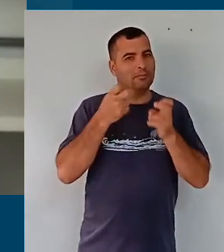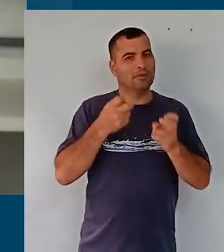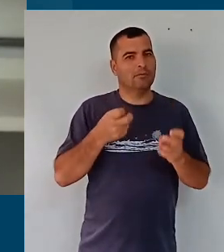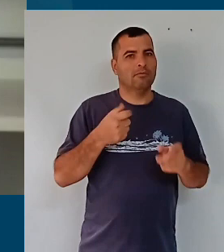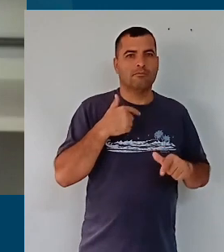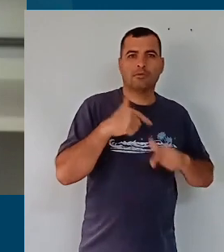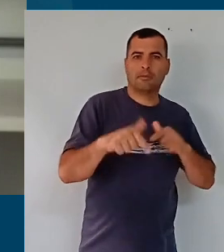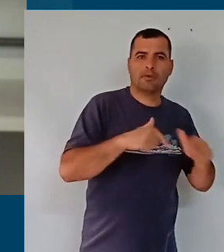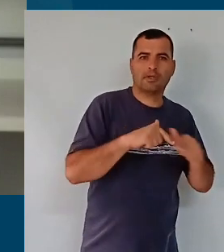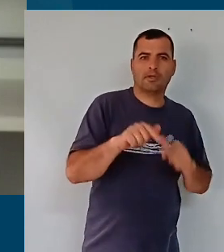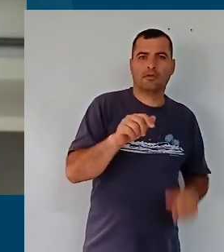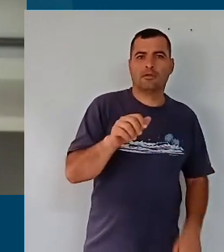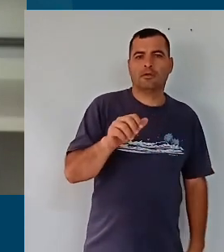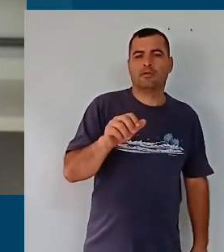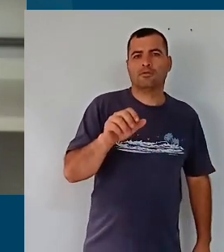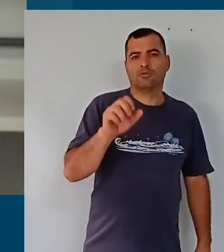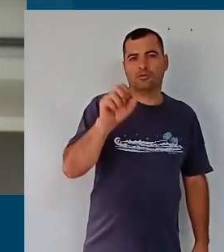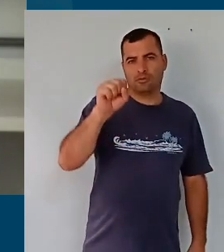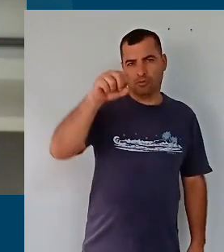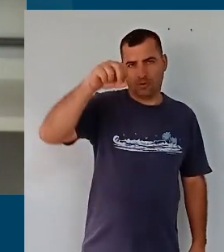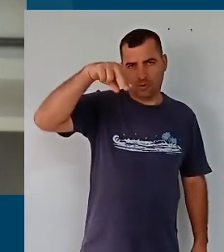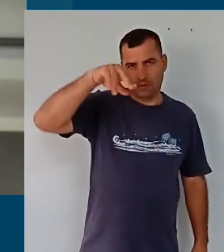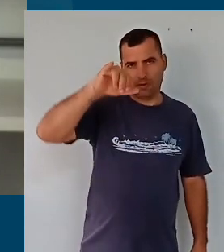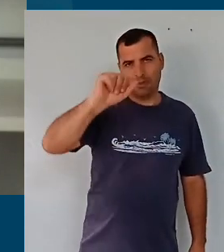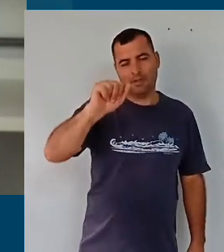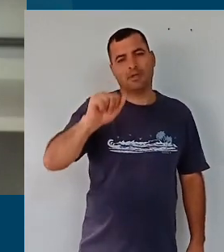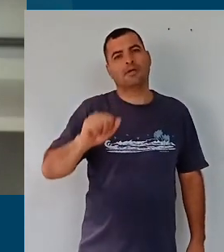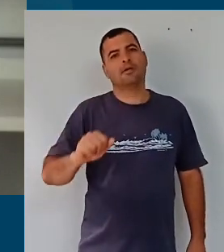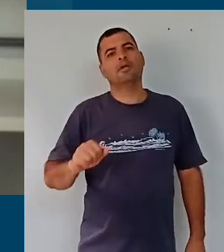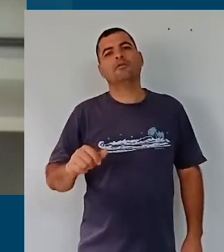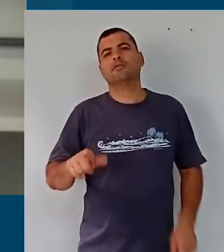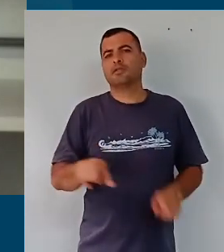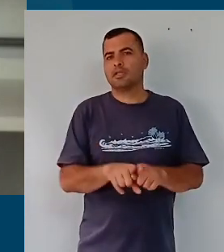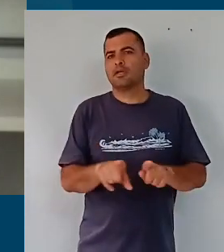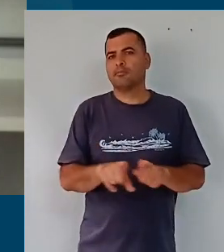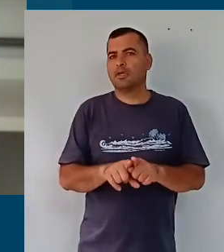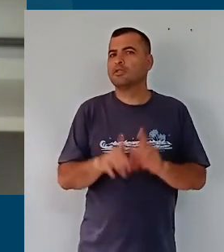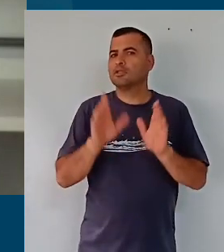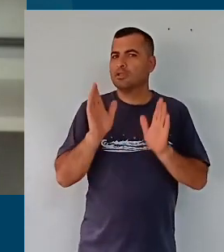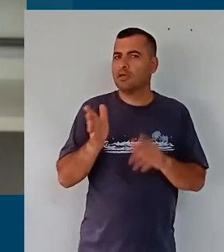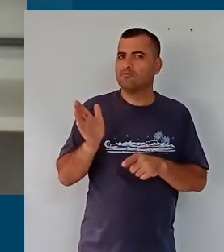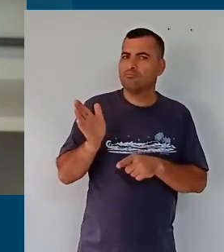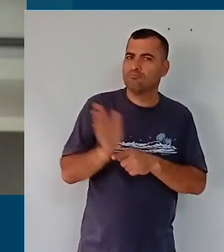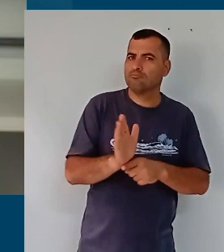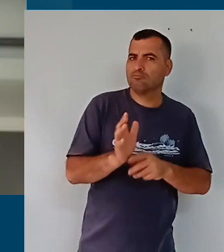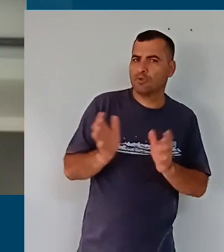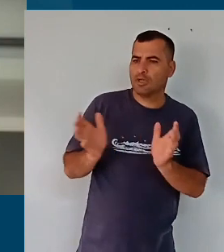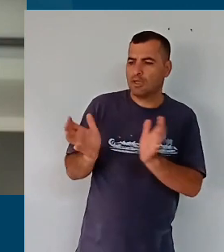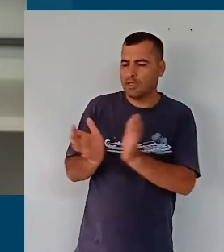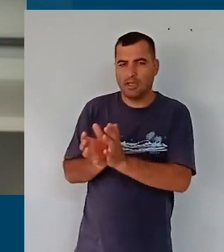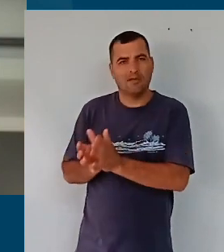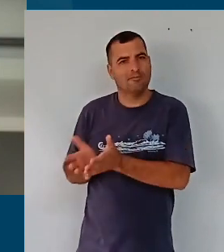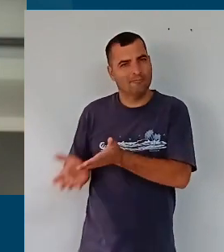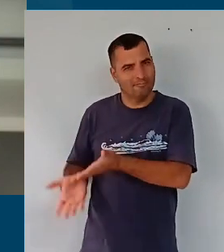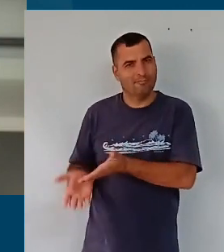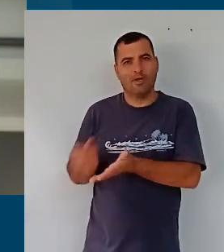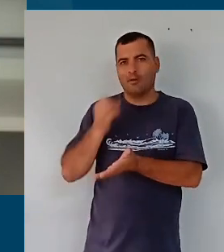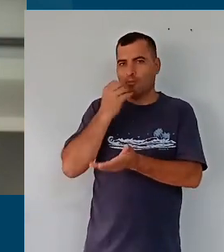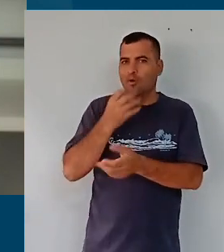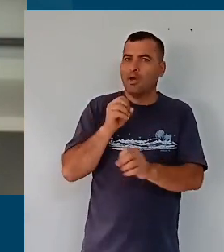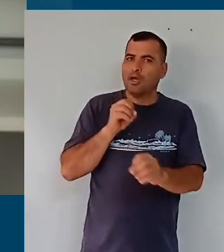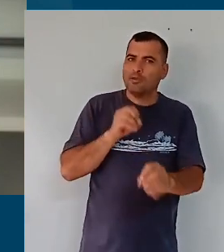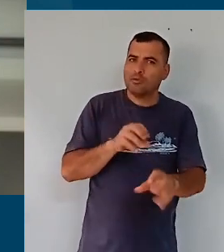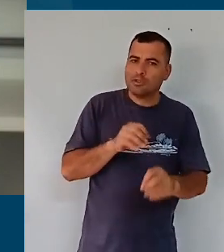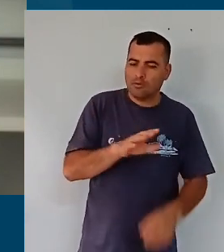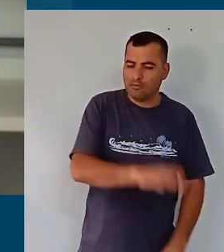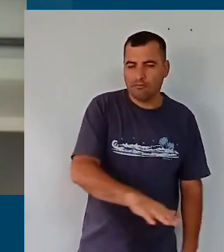a dedicação da professora Nacionela Rúbia, que liderou a nossa equipe, inclusive de consultores em relação